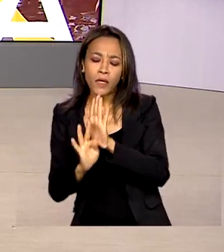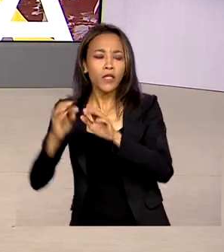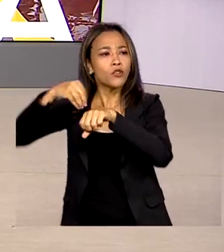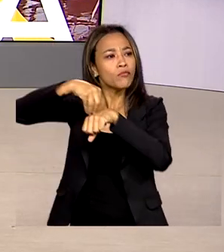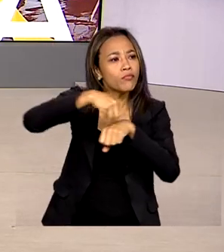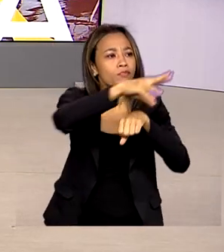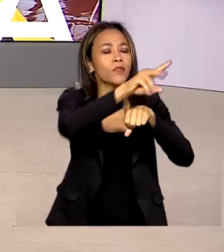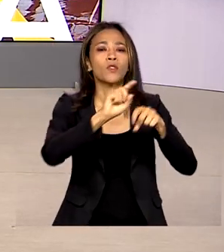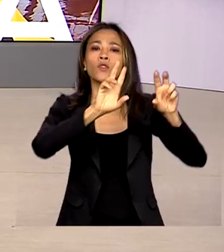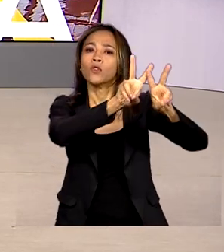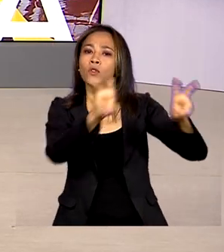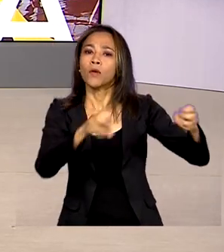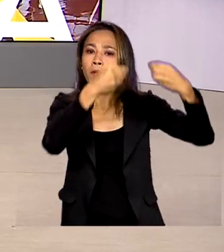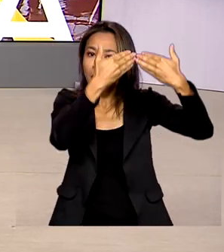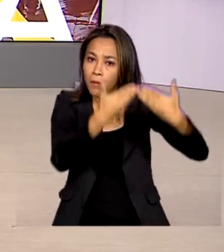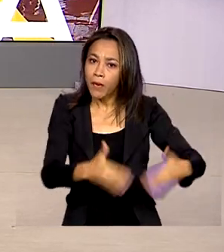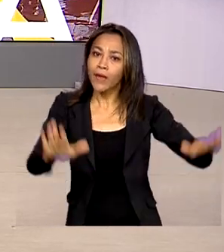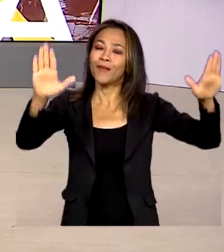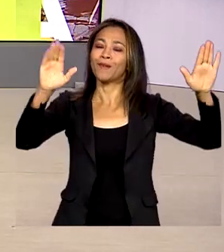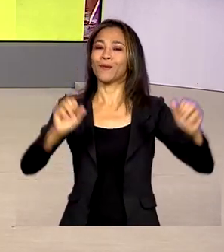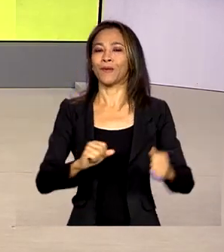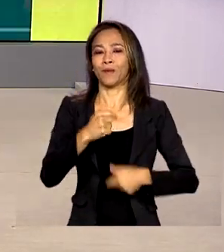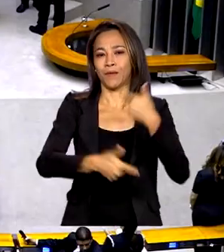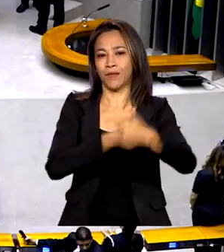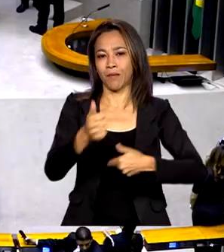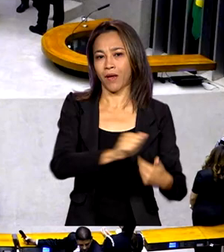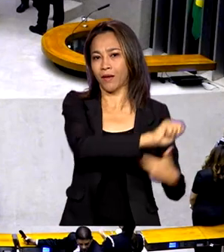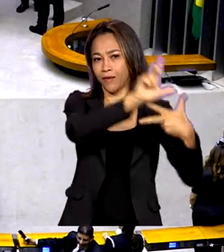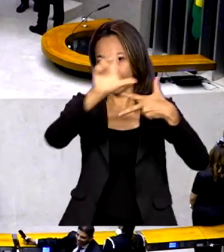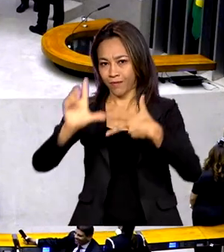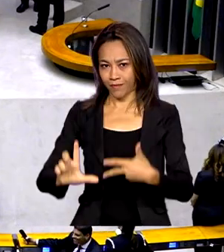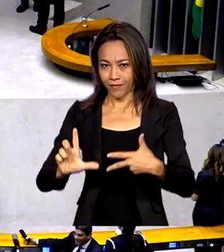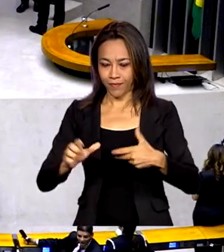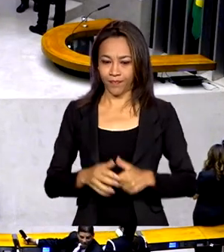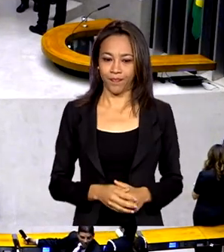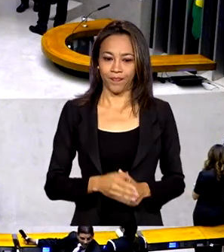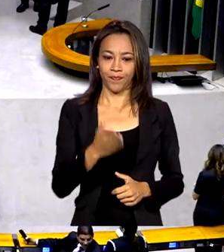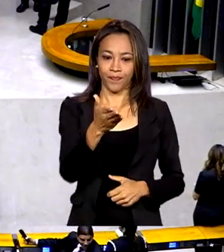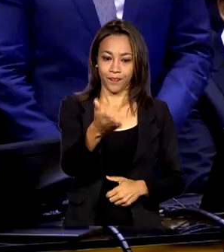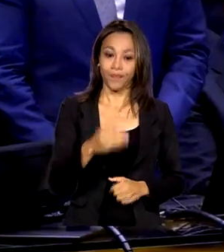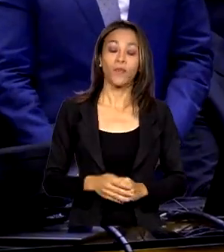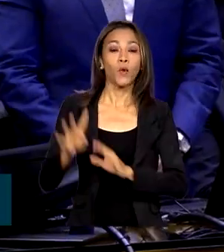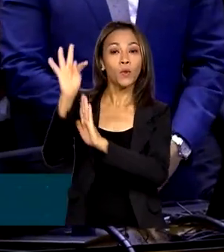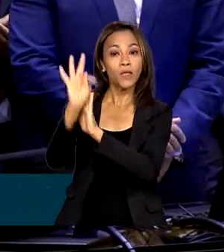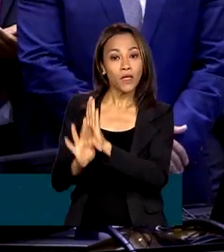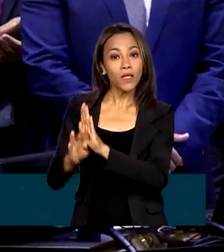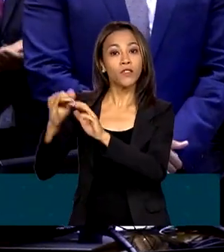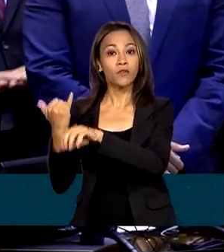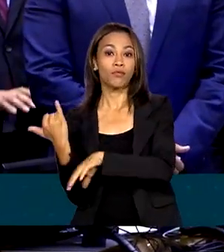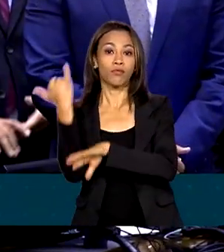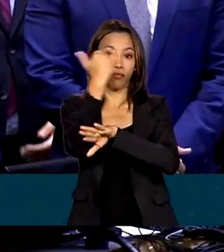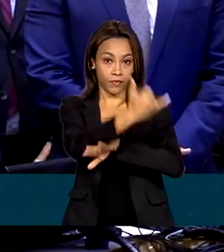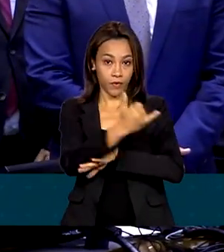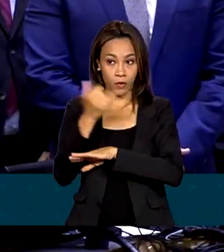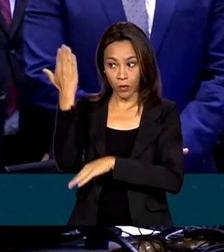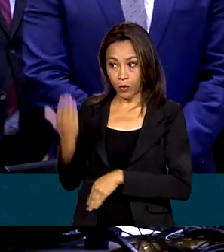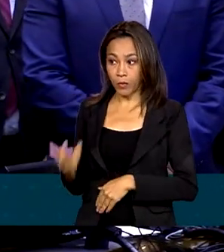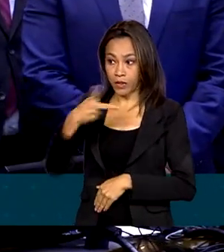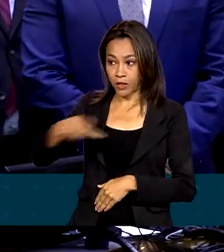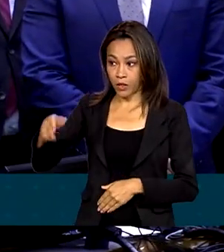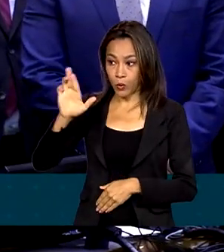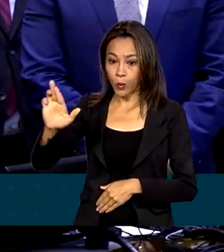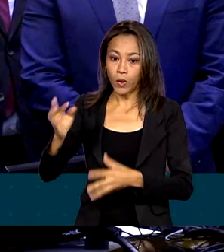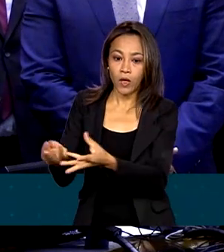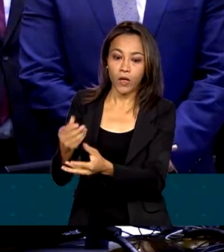na abertura dos trabalhos do Legislativo. A mensagem do presidente da República ao Congresso Nacional foi